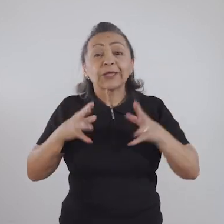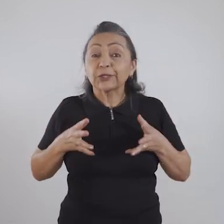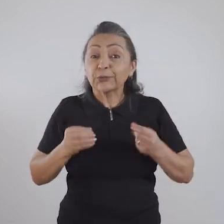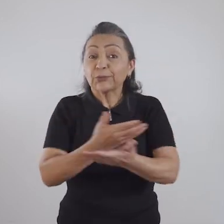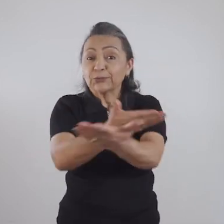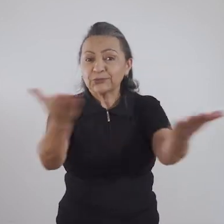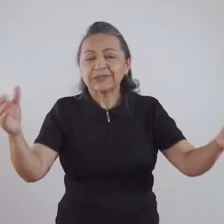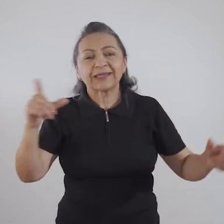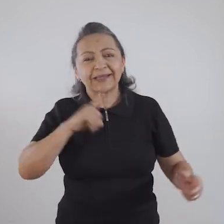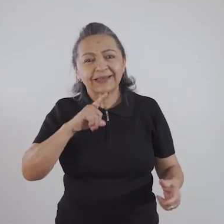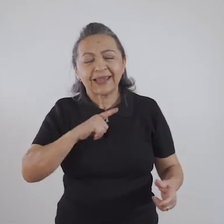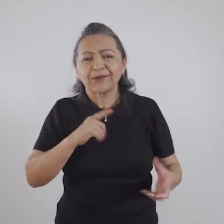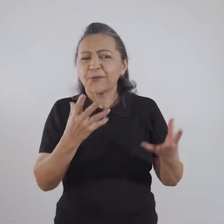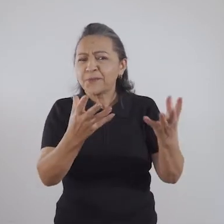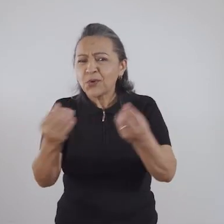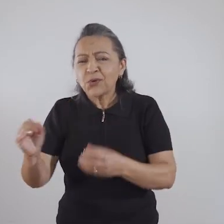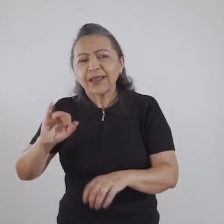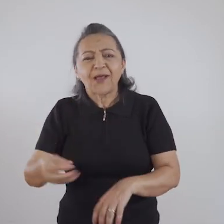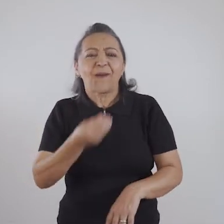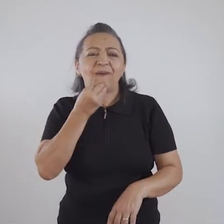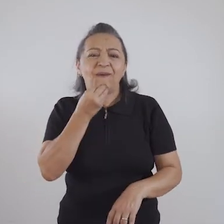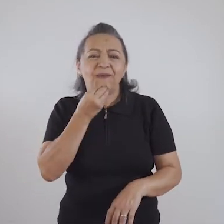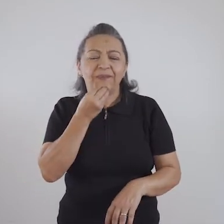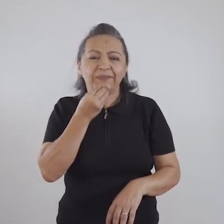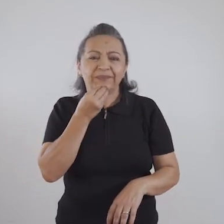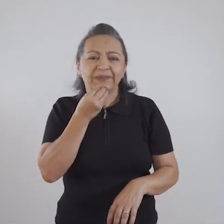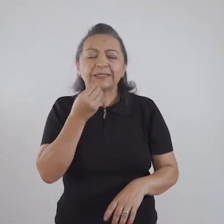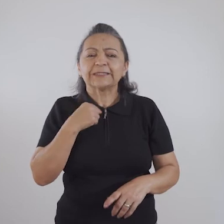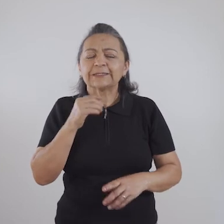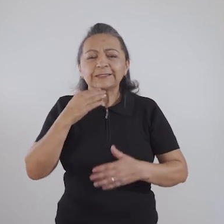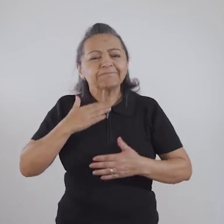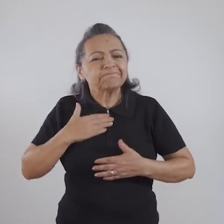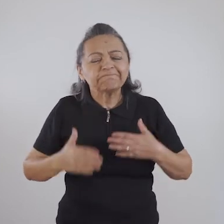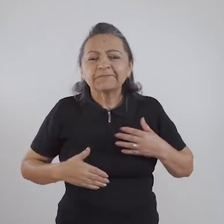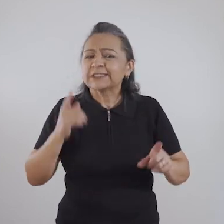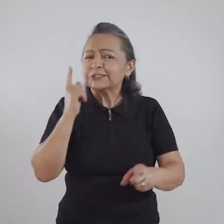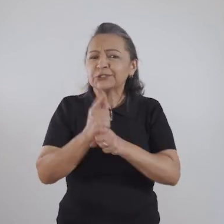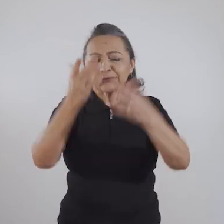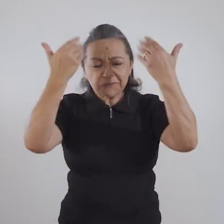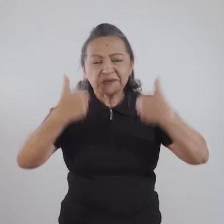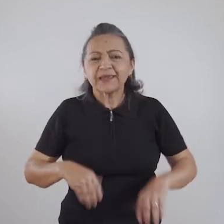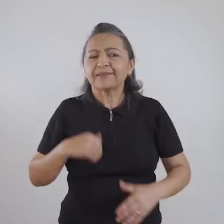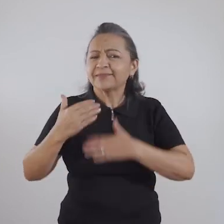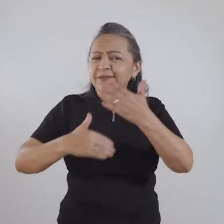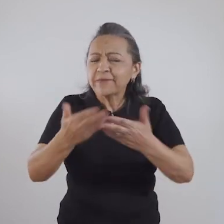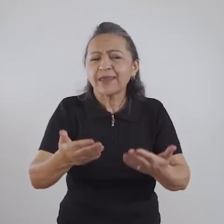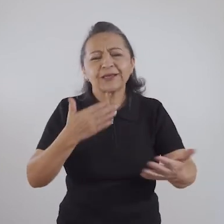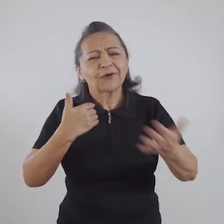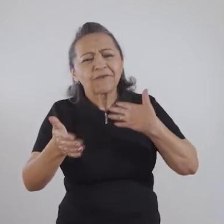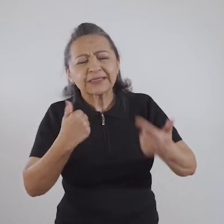o seu próprio companheiro ou companheira. Então, eu desejo que todos tenham muitas oportunidades de